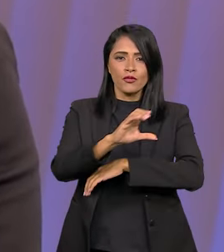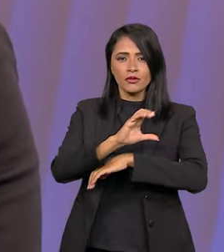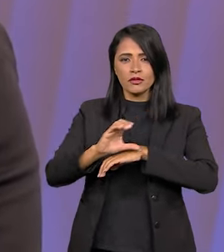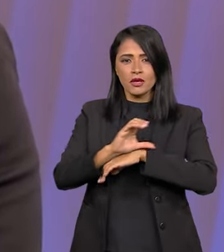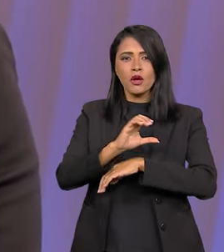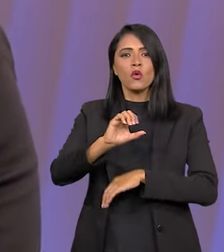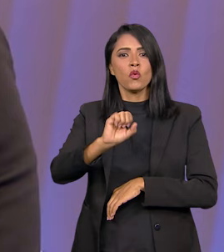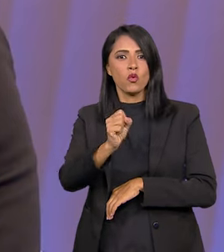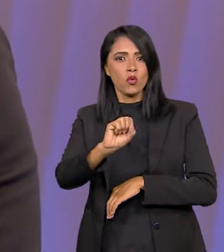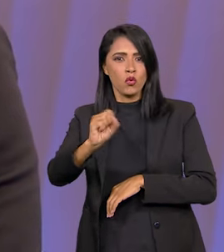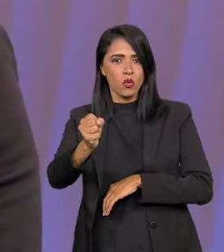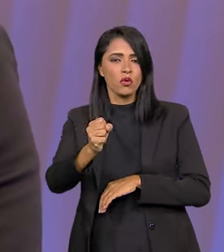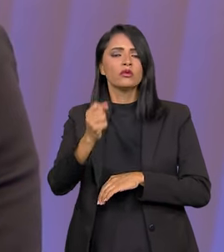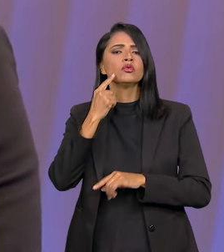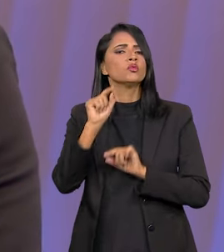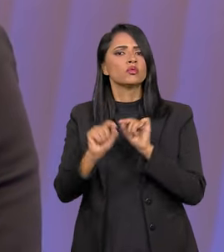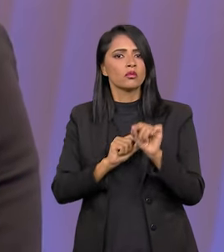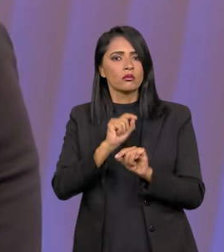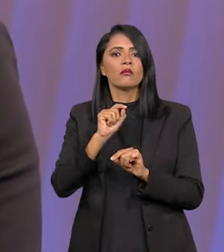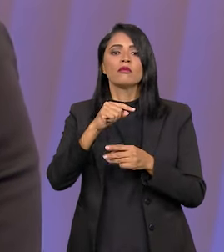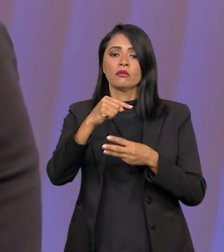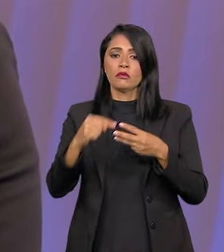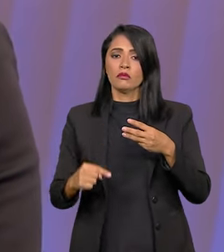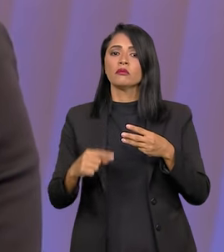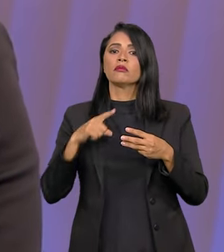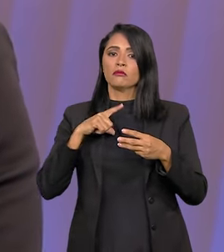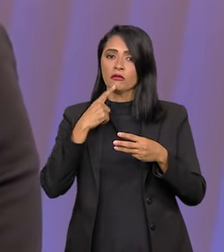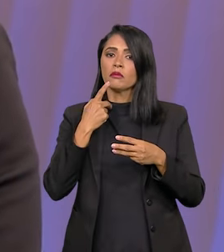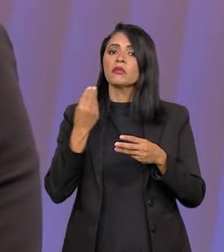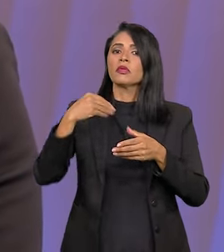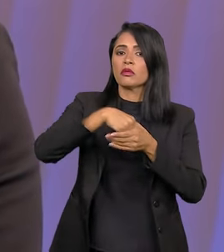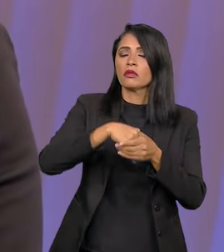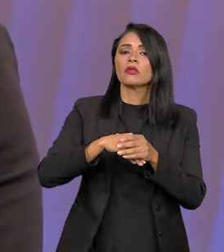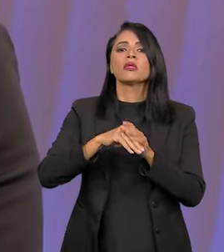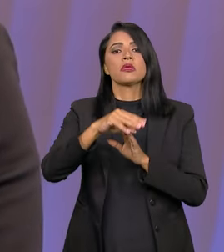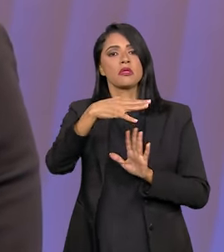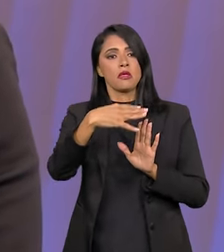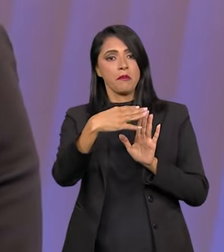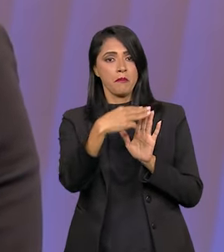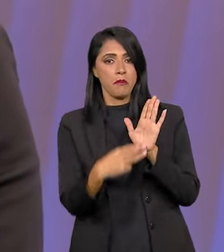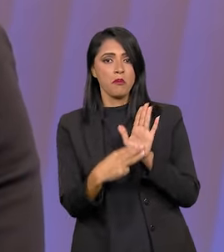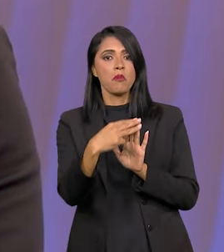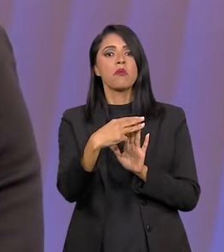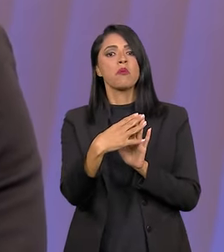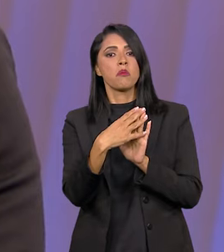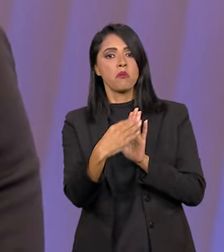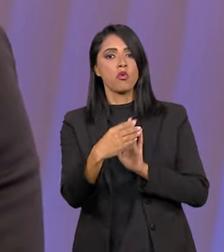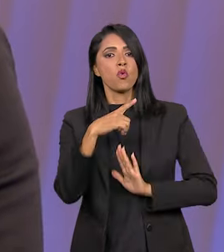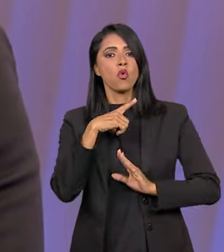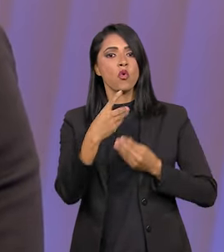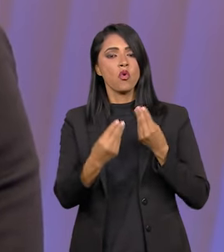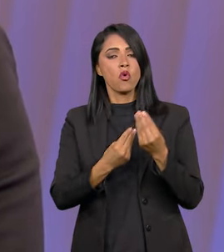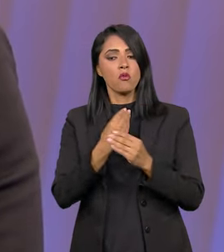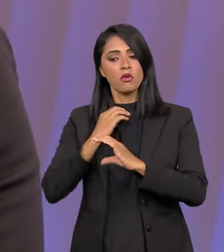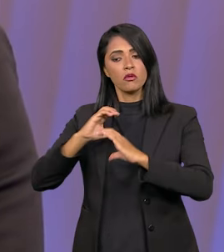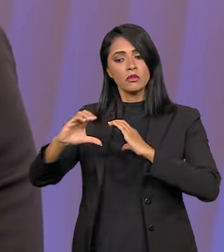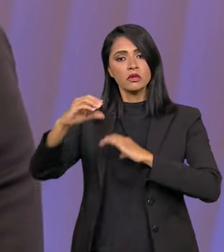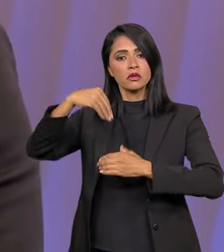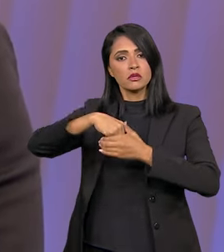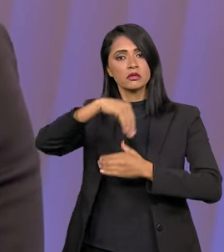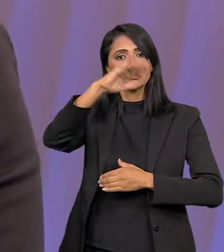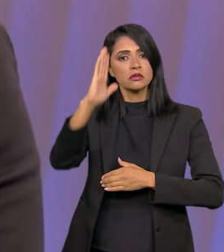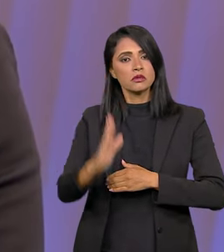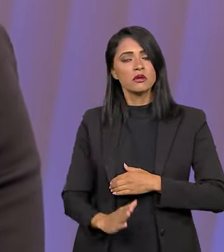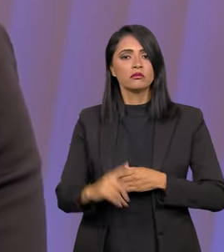que a Constituição de 88 preveu três modelos, três modos da comunicação no país.